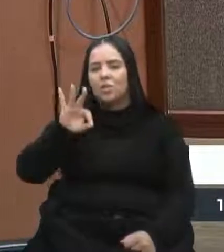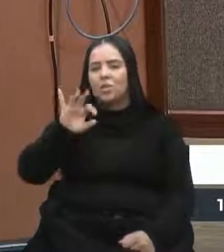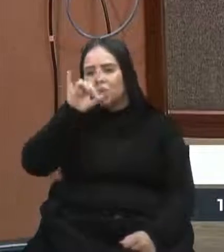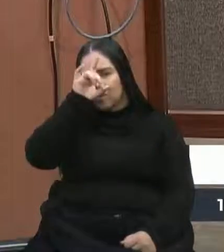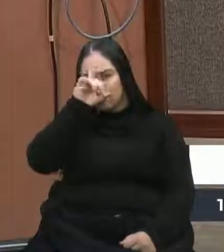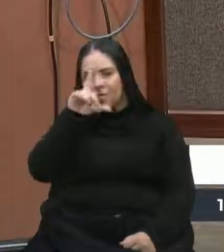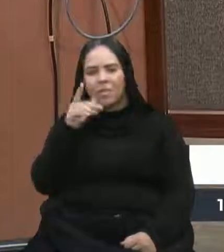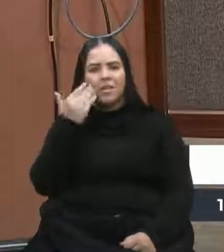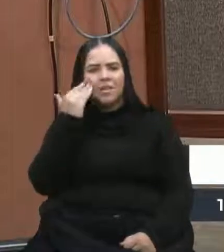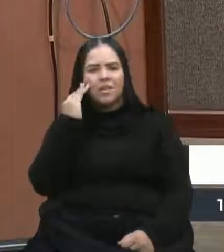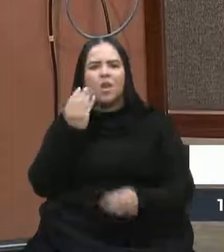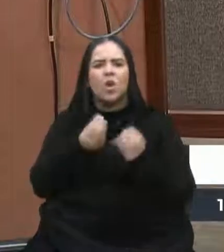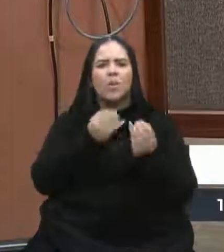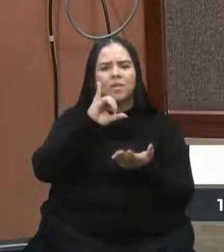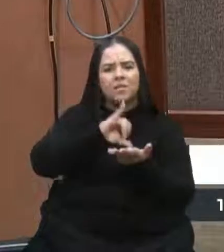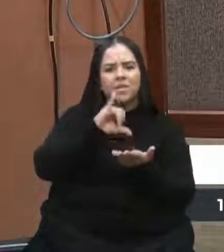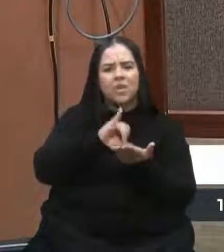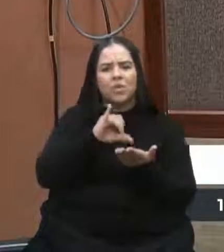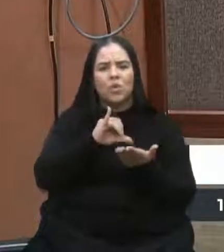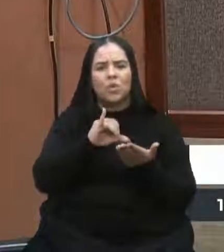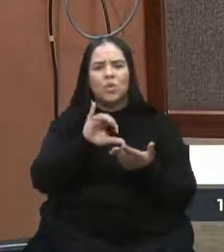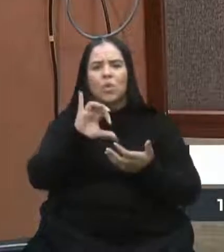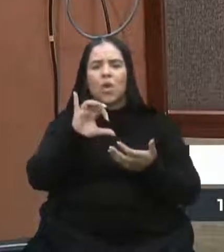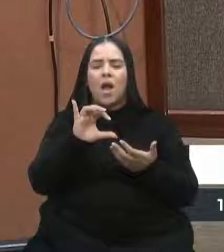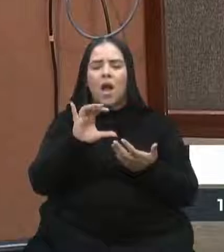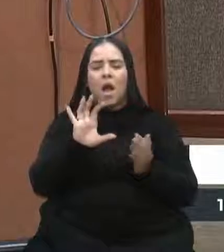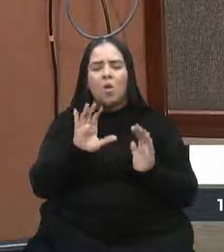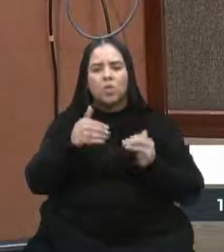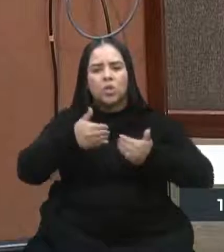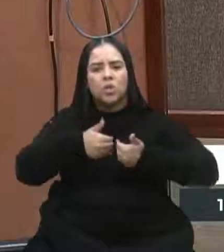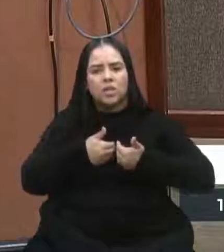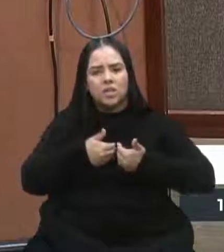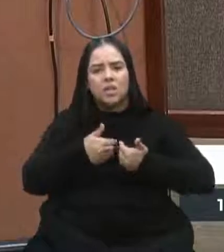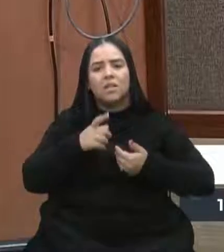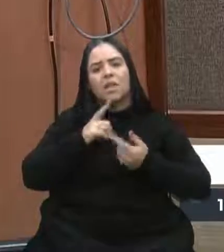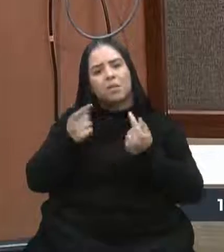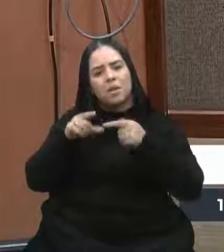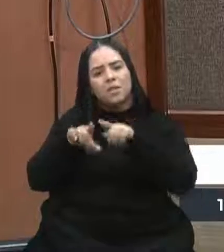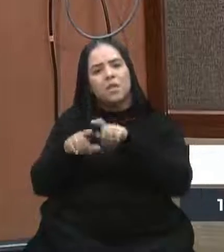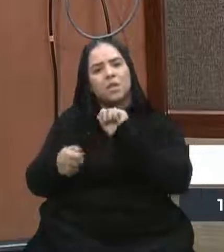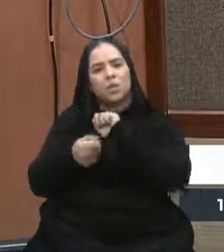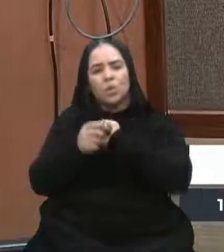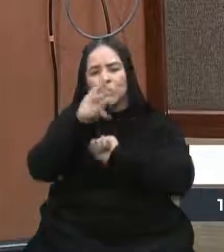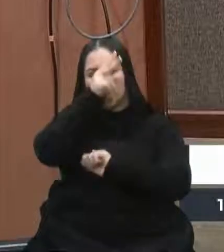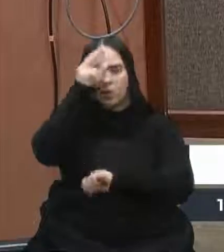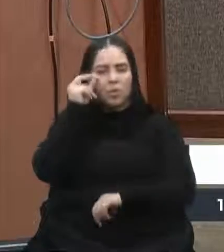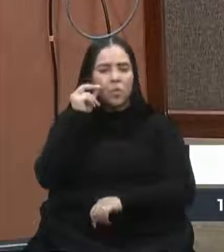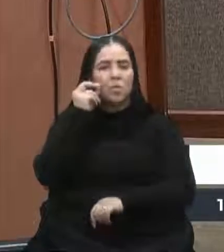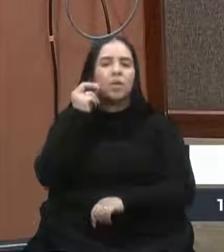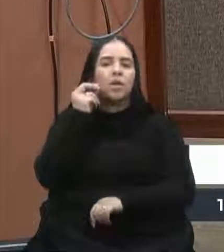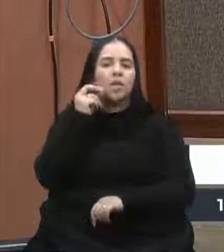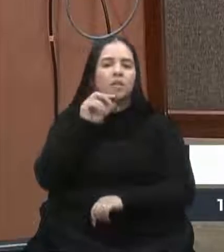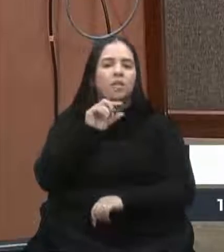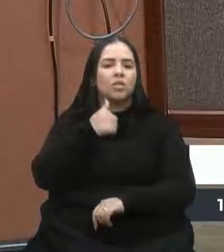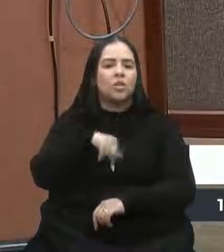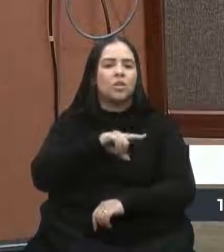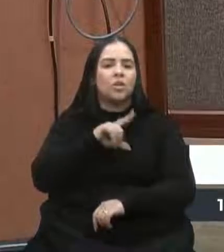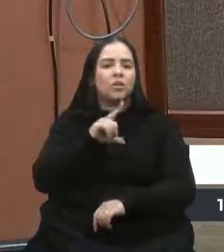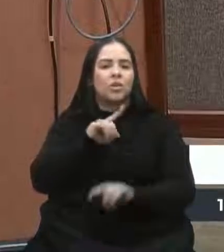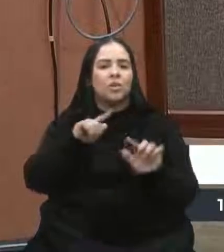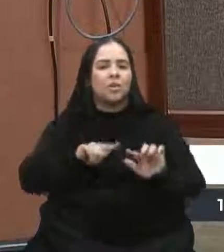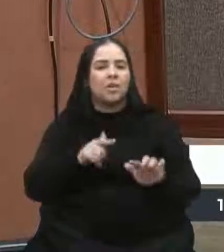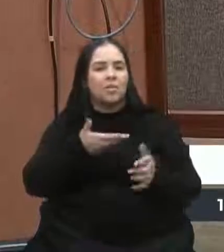Autista, que é um projeto muito legal, parceria que eles estão fazendo com a Prefeitura, para aos poucos a gente ter um espaço para esse